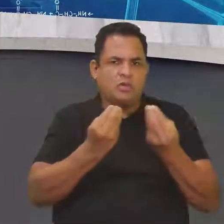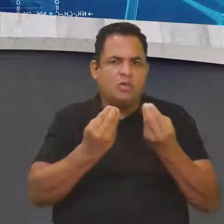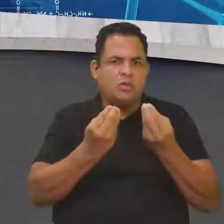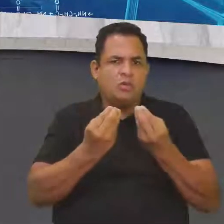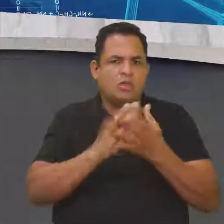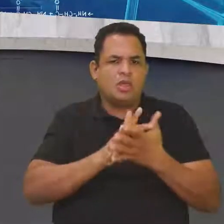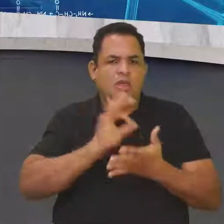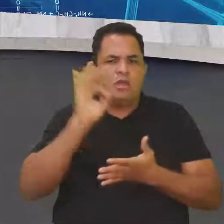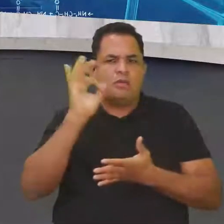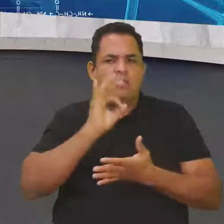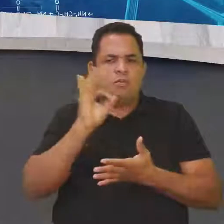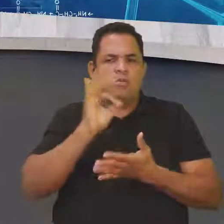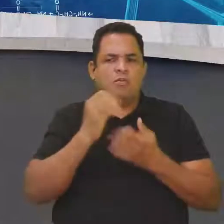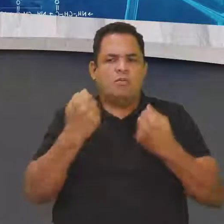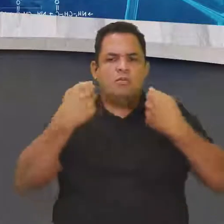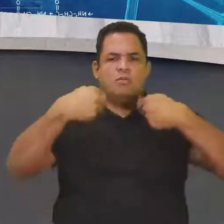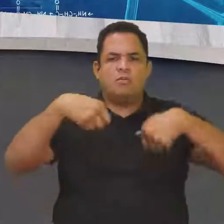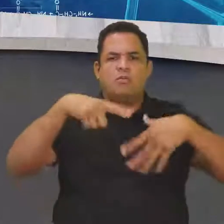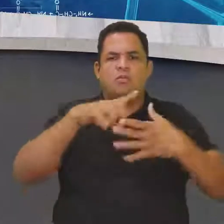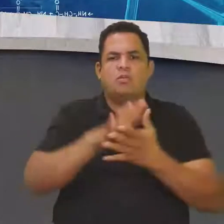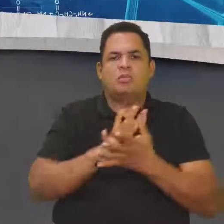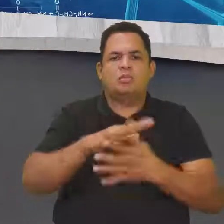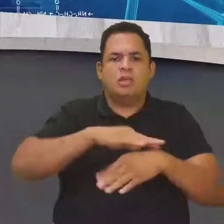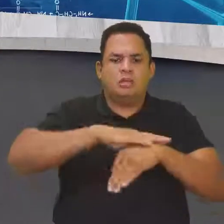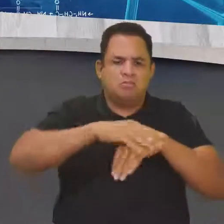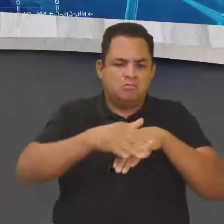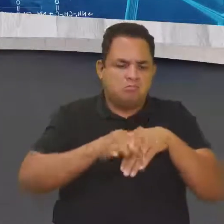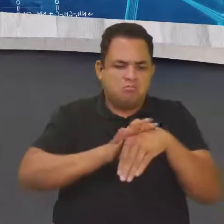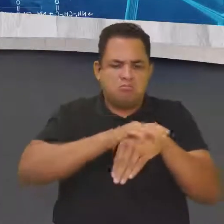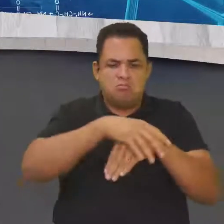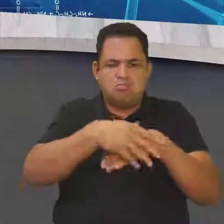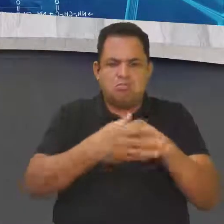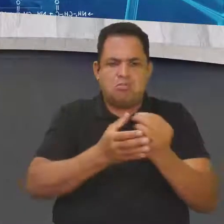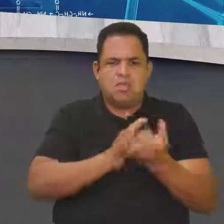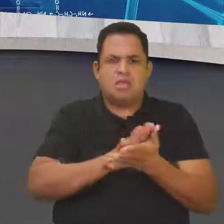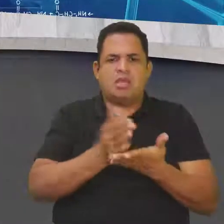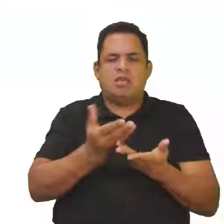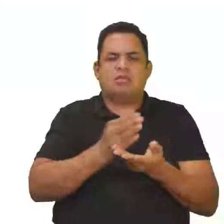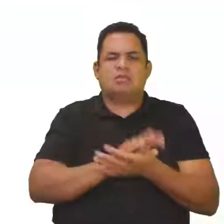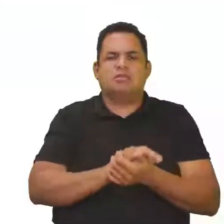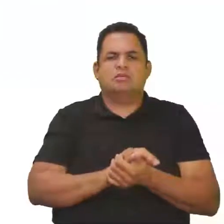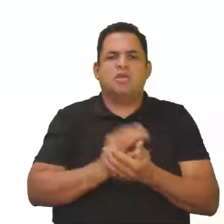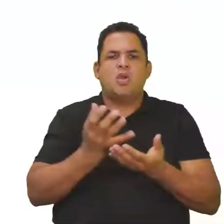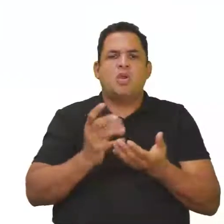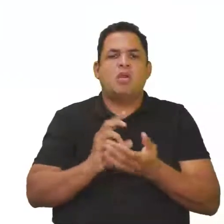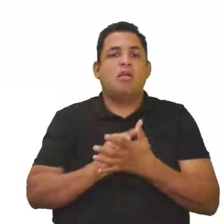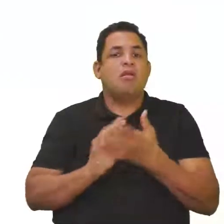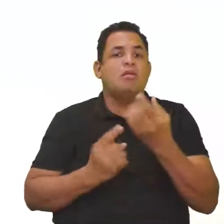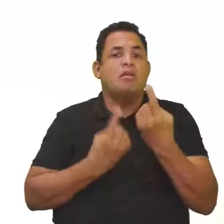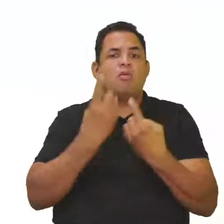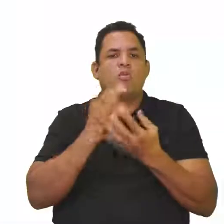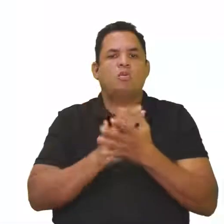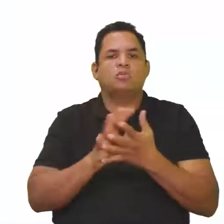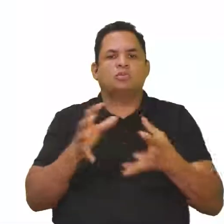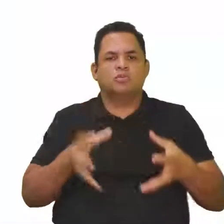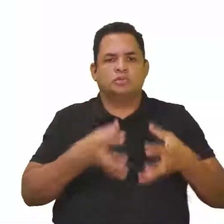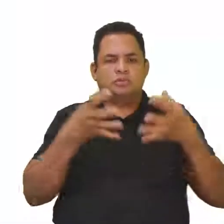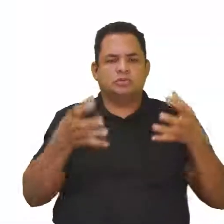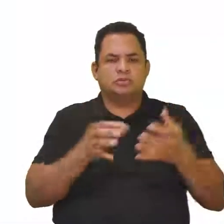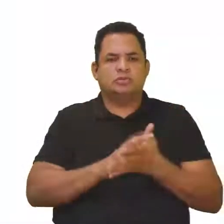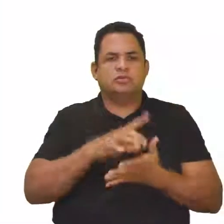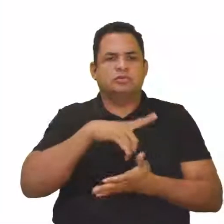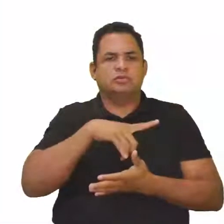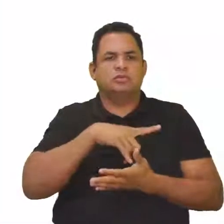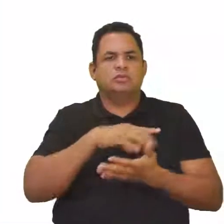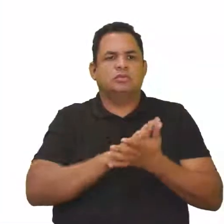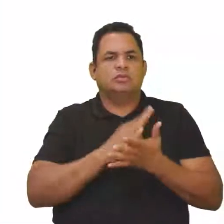porcentagem que pode ficar impregnado na superfície de alguns dos vegetais? Então aqui nós temos, por